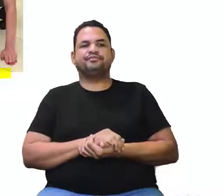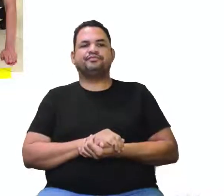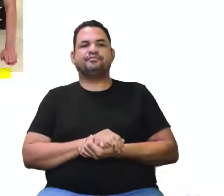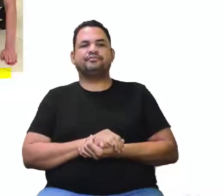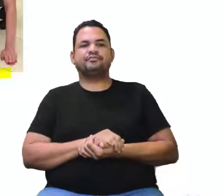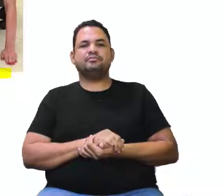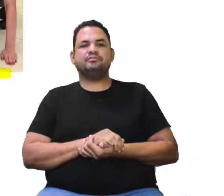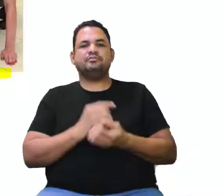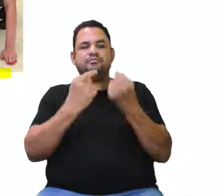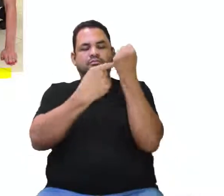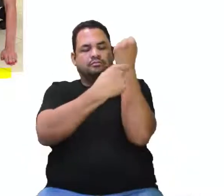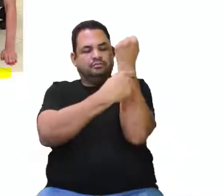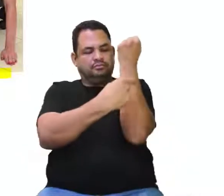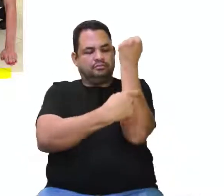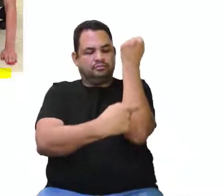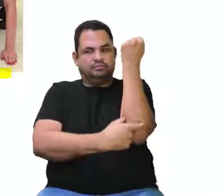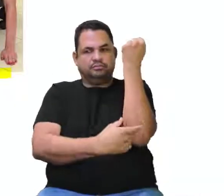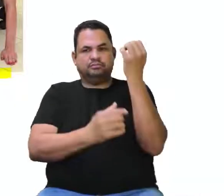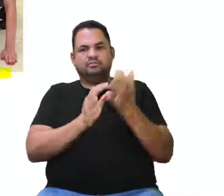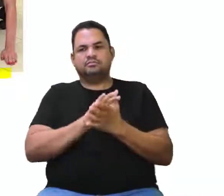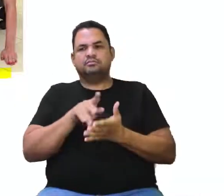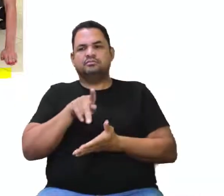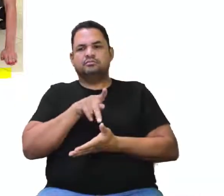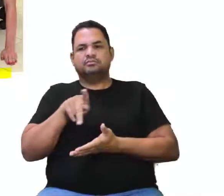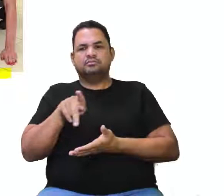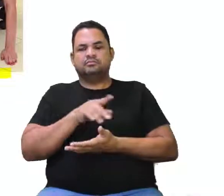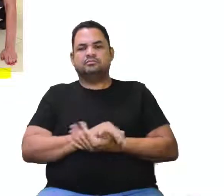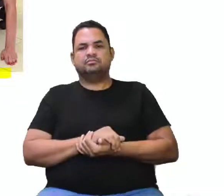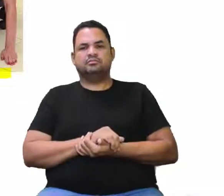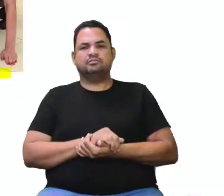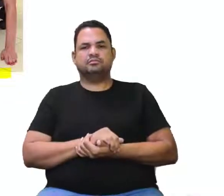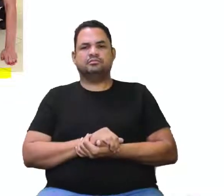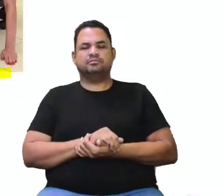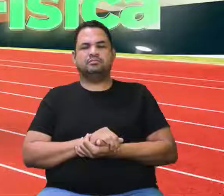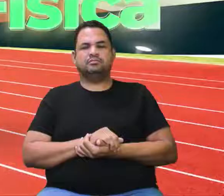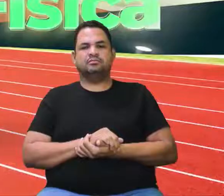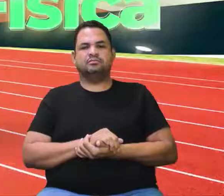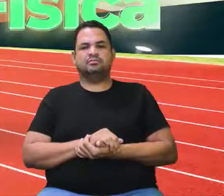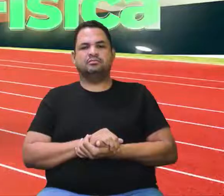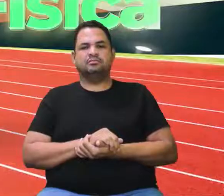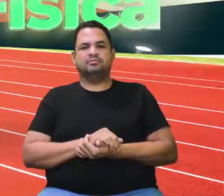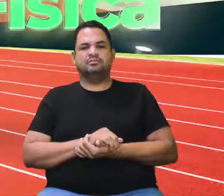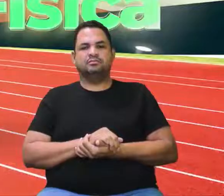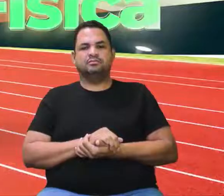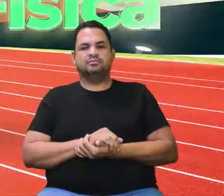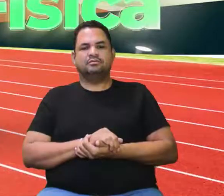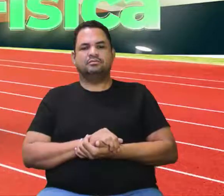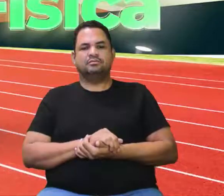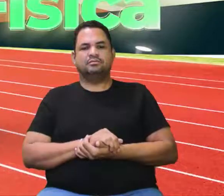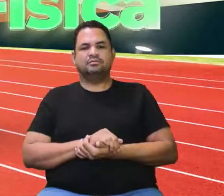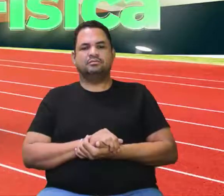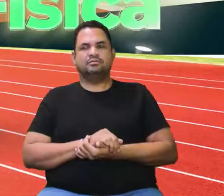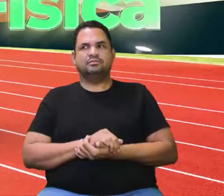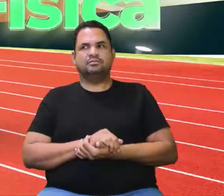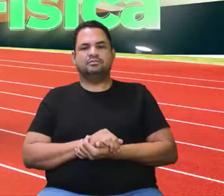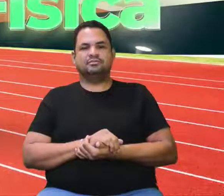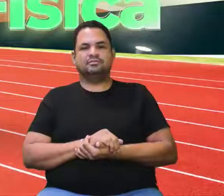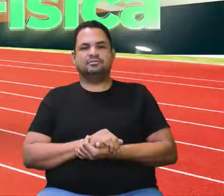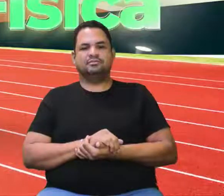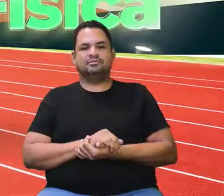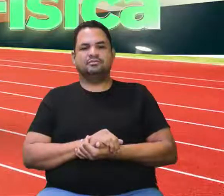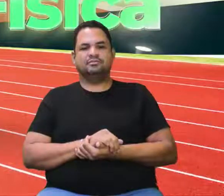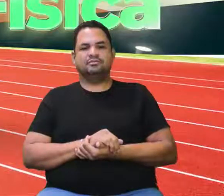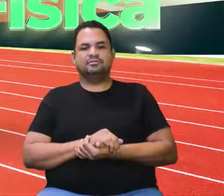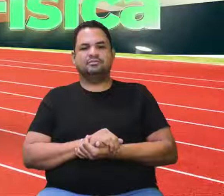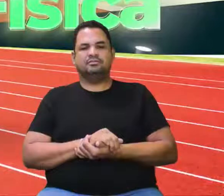são os da coluna vertebral. Professora Iris? Eu vou ser sua cobaia. Vai! A professora Iris, como sempre, é minha cobaia. Então, vamos